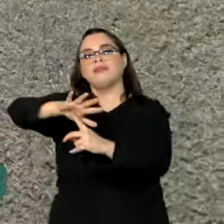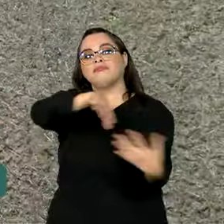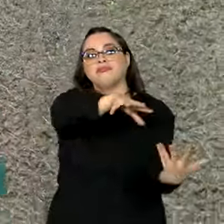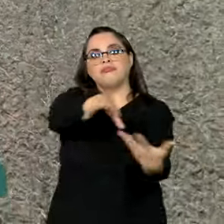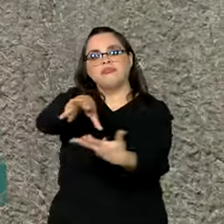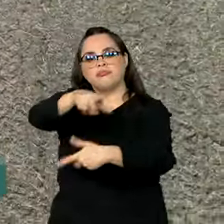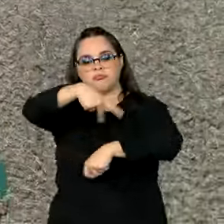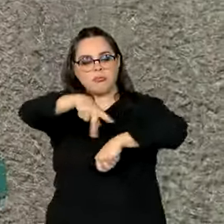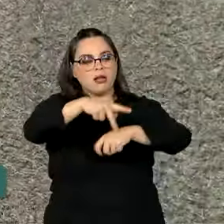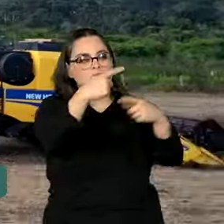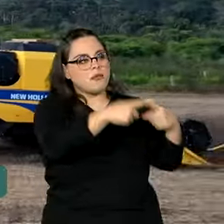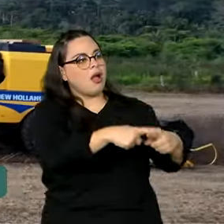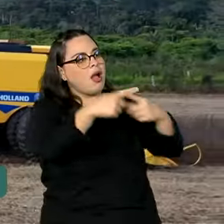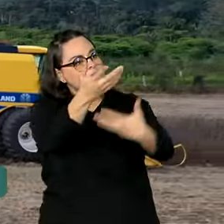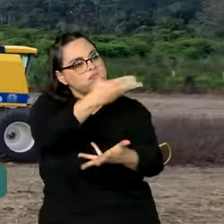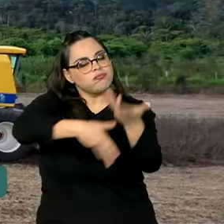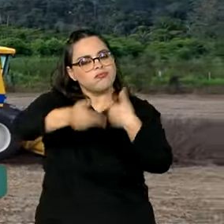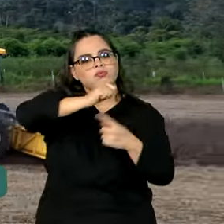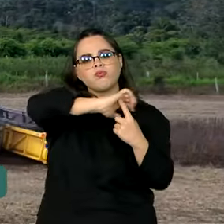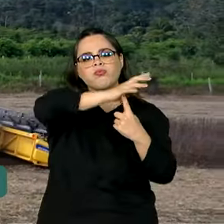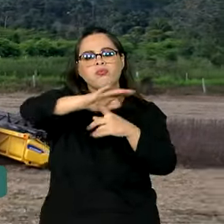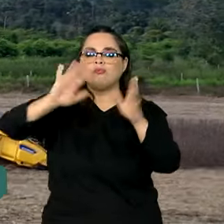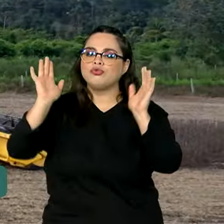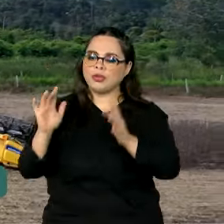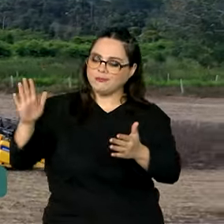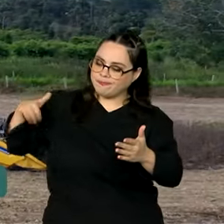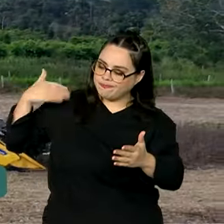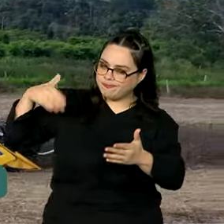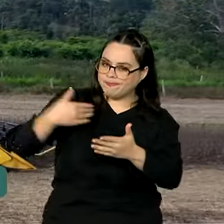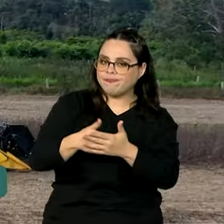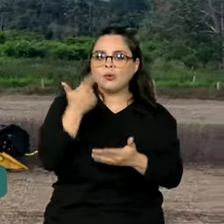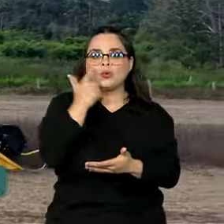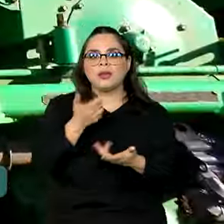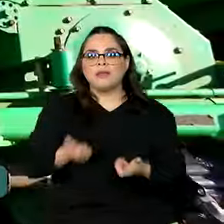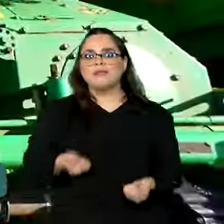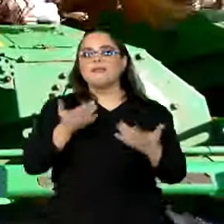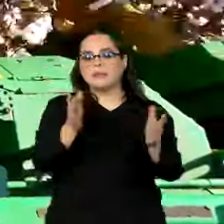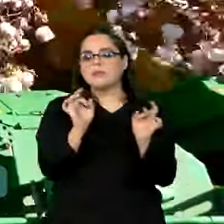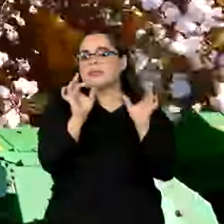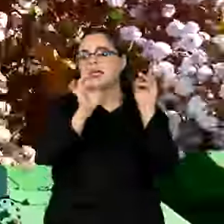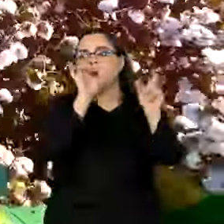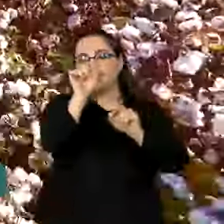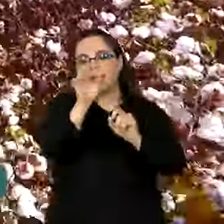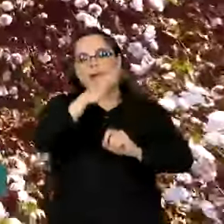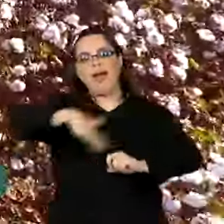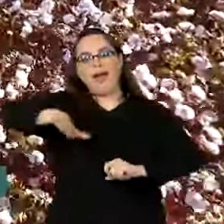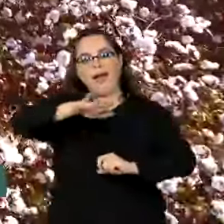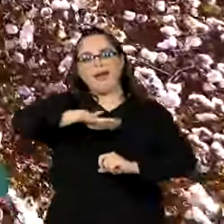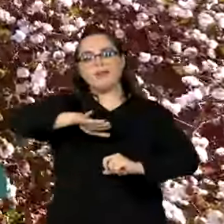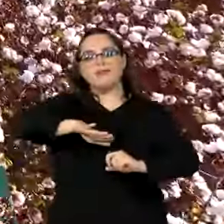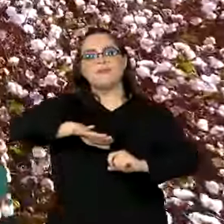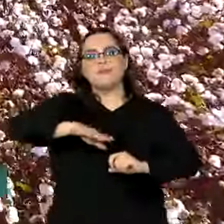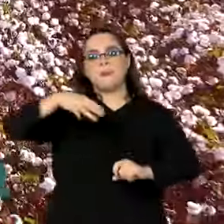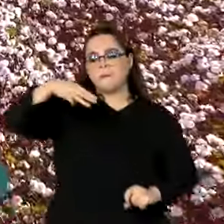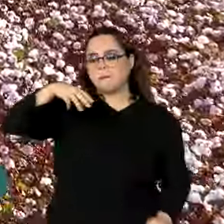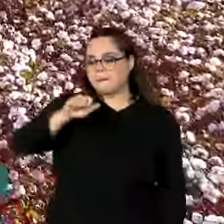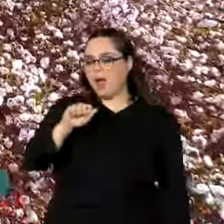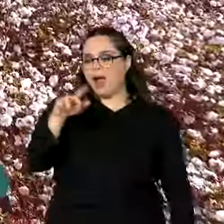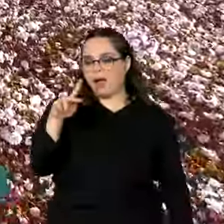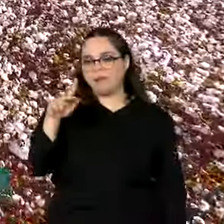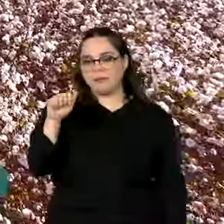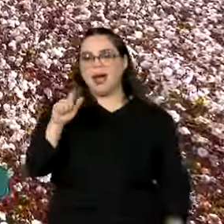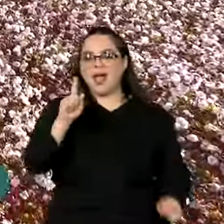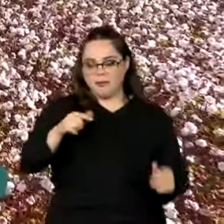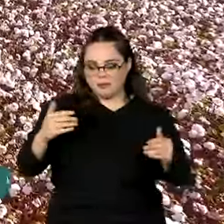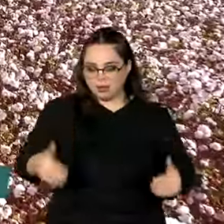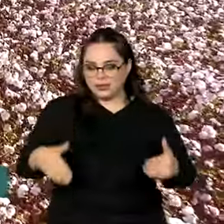já vem trabalhando muito para que a gente possa levar, especialmente aqui, quando eu falo da participação do MAPA, do Ministério da Agricultura, nas